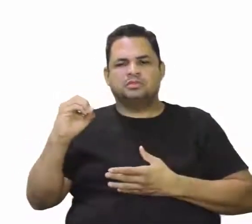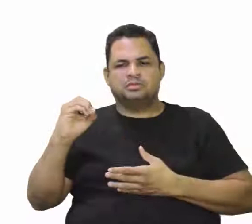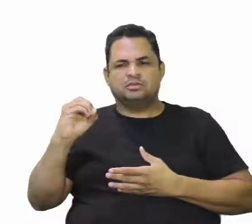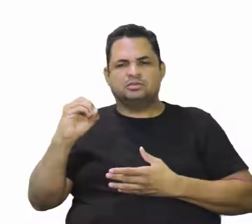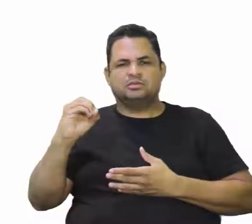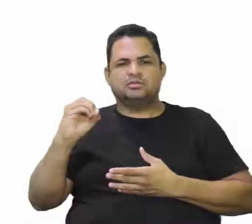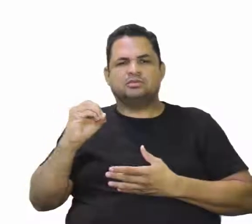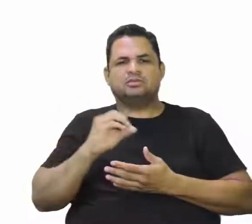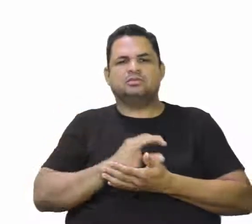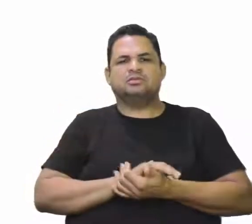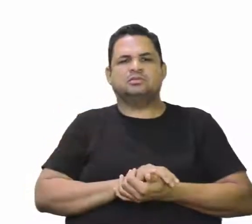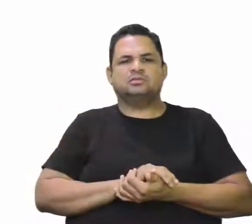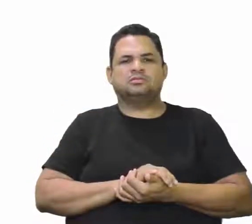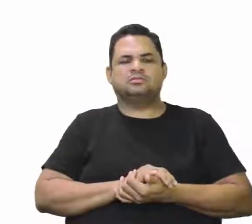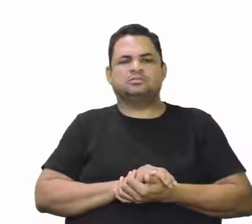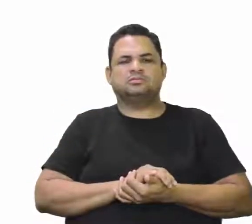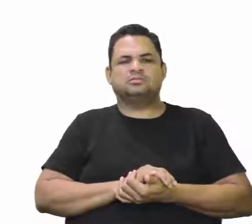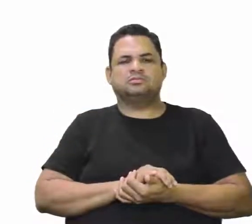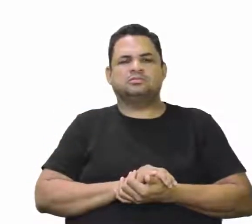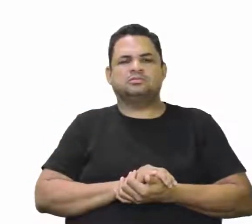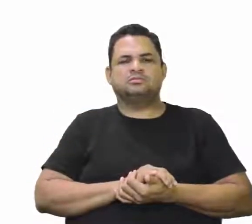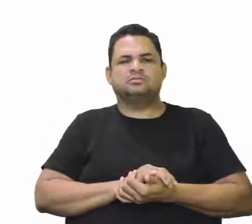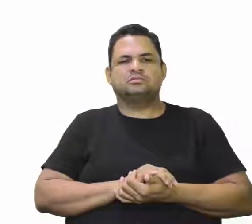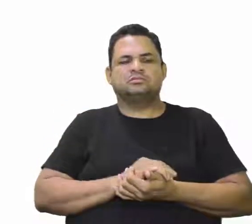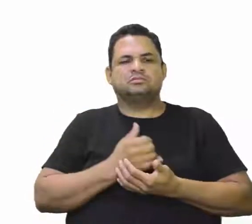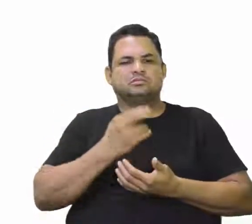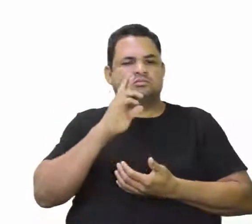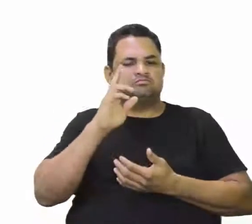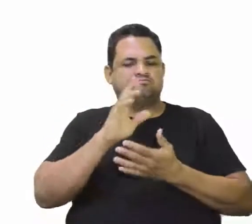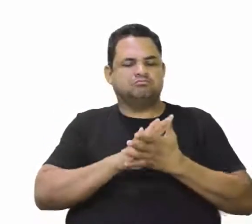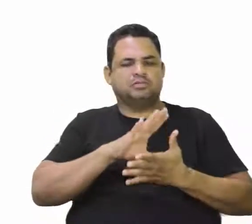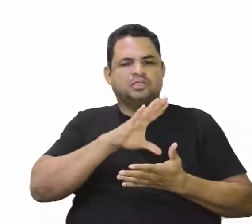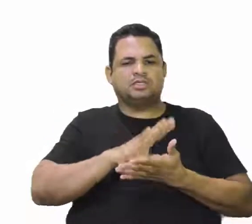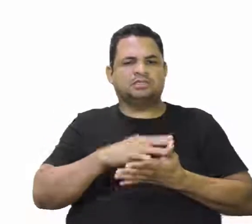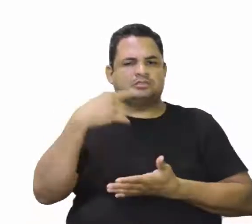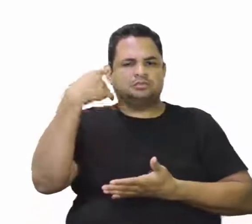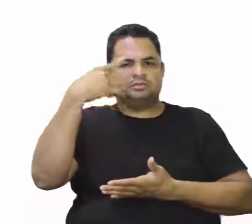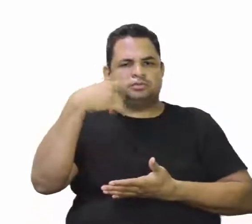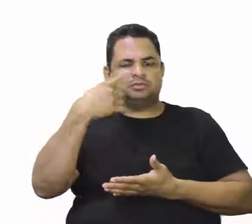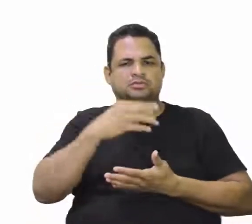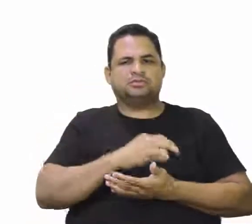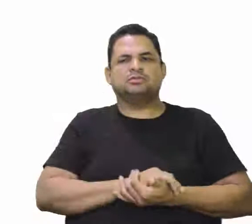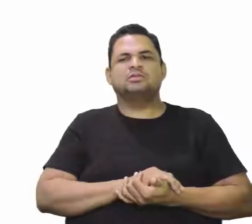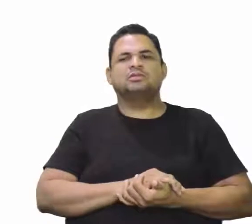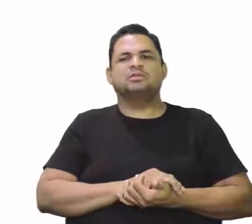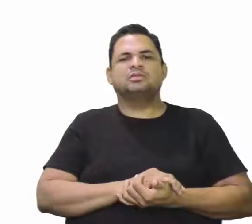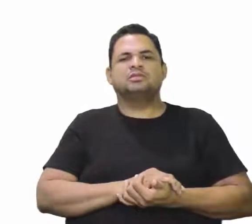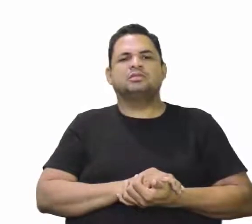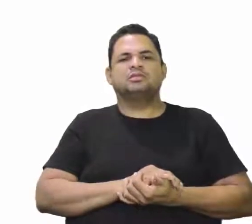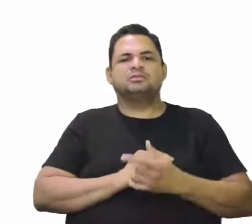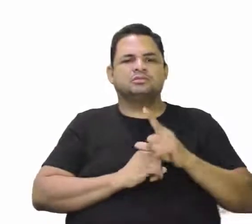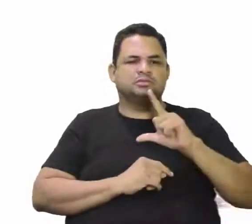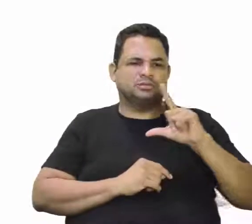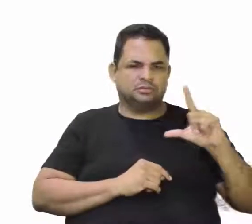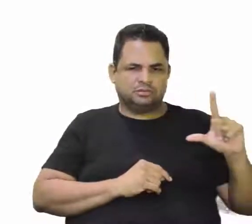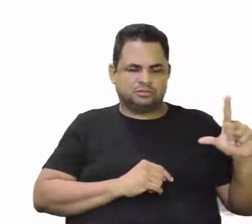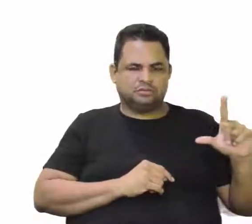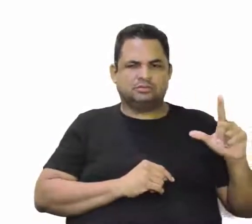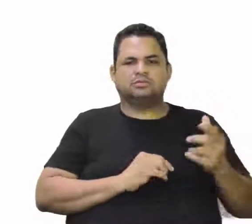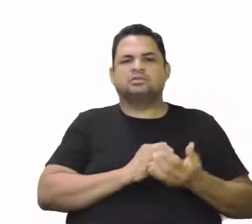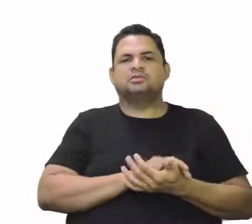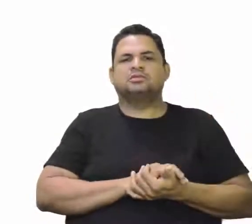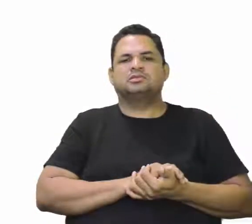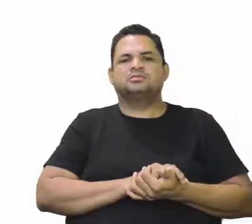desta linha ficariam com a Espanha, a oeste. Enquanto as terras a leste